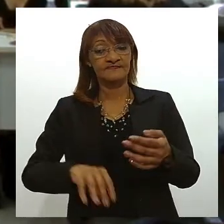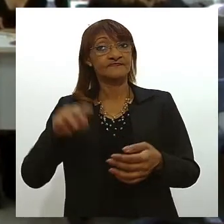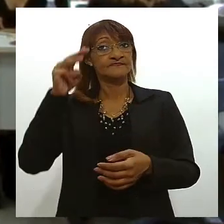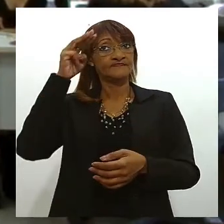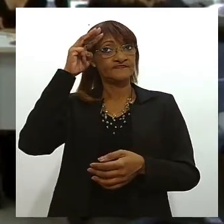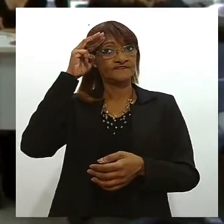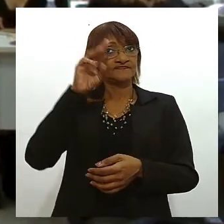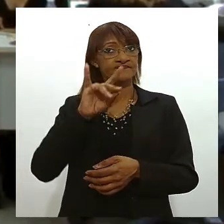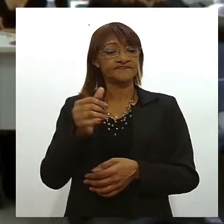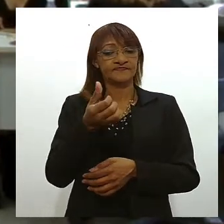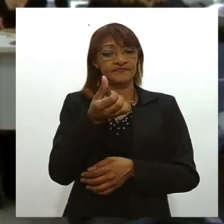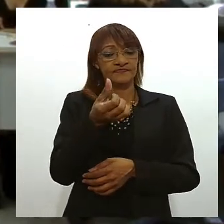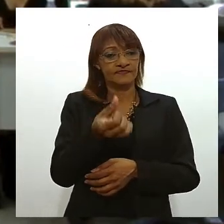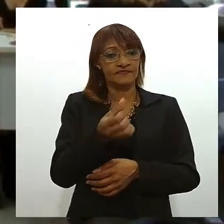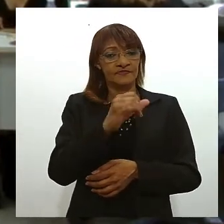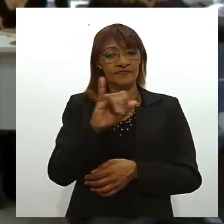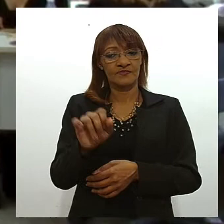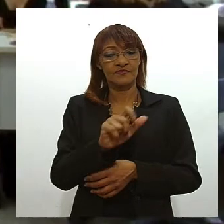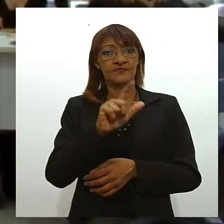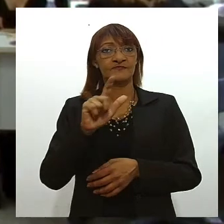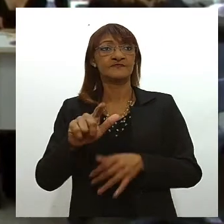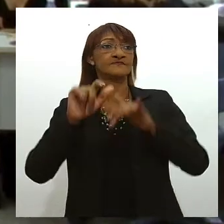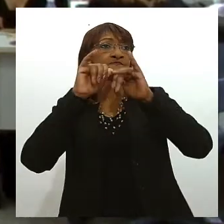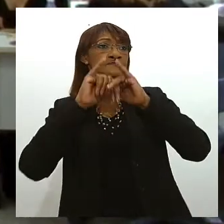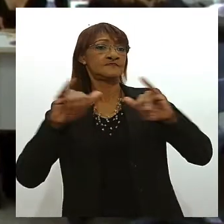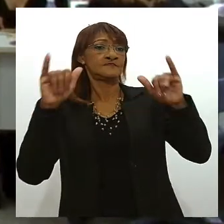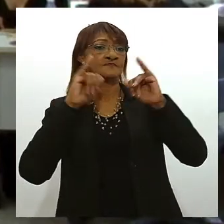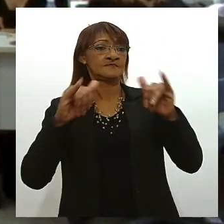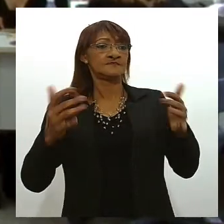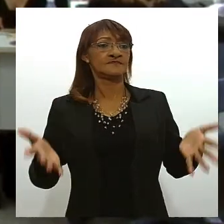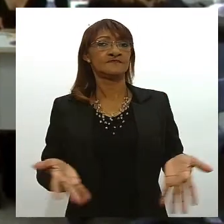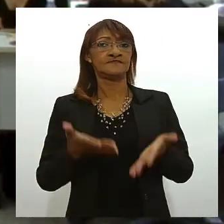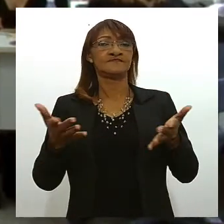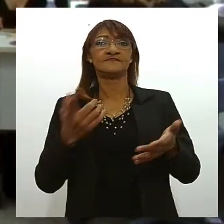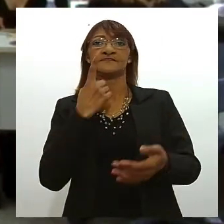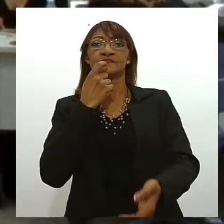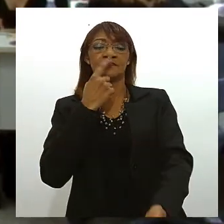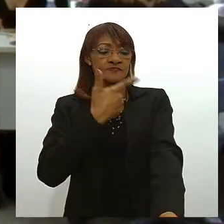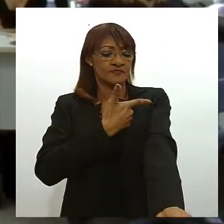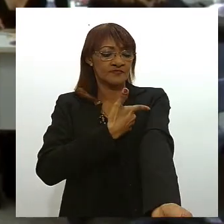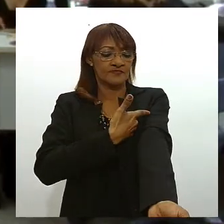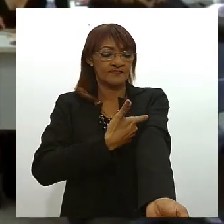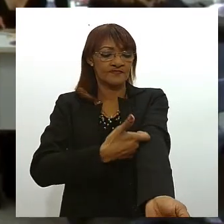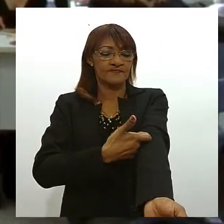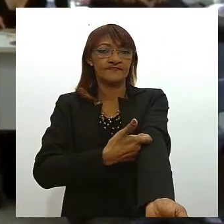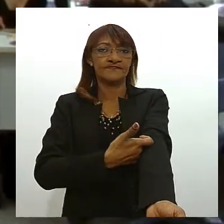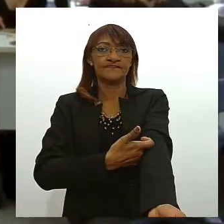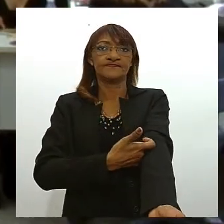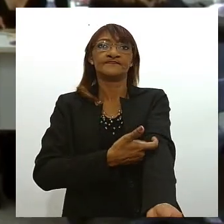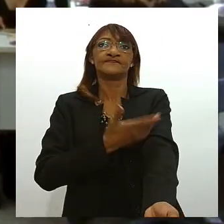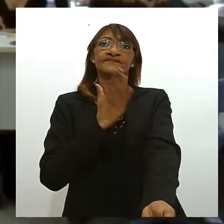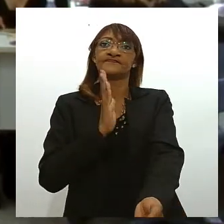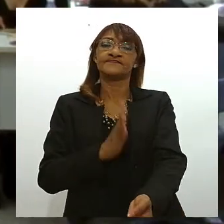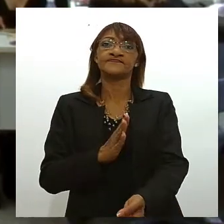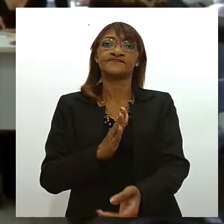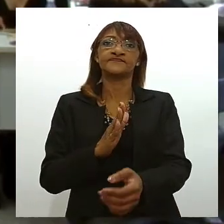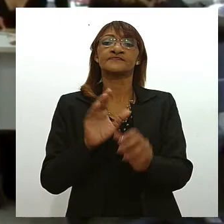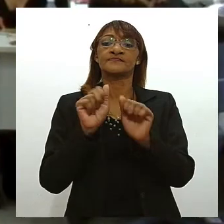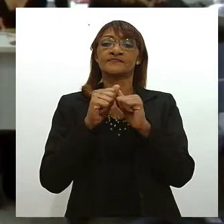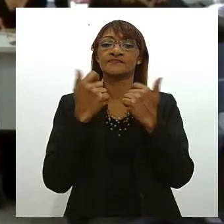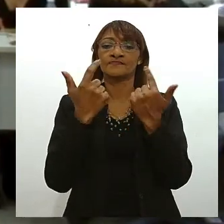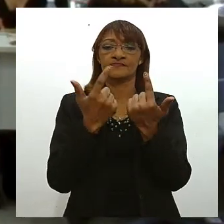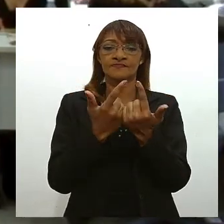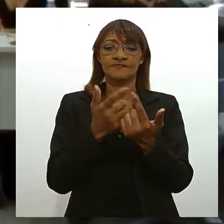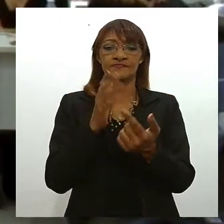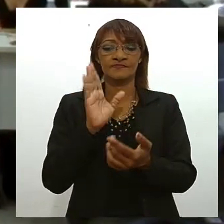dia 6 de julho teve início a campanha de incentivo a doação de sangue realizada pela Assembleia Legislativa a iniciativa